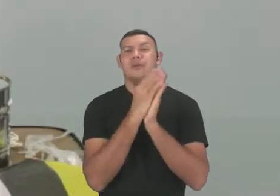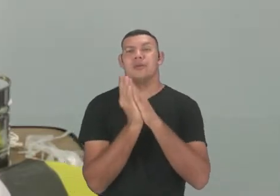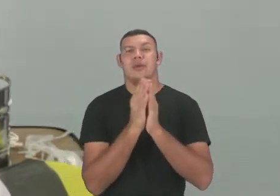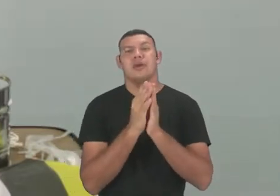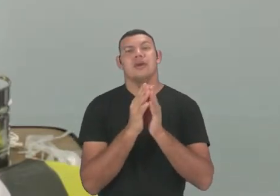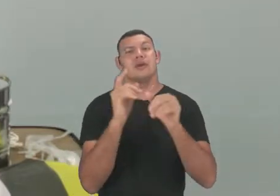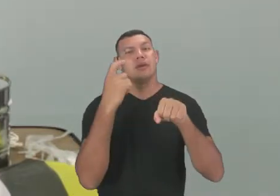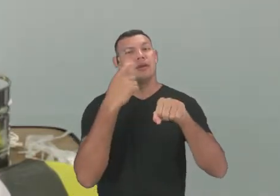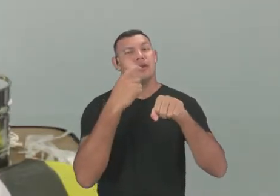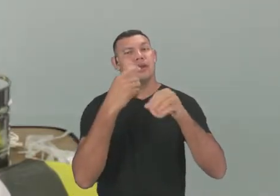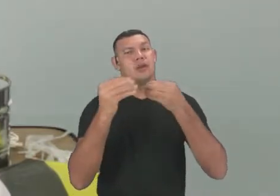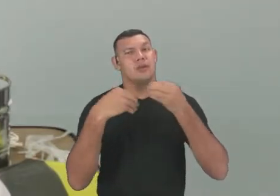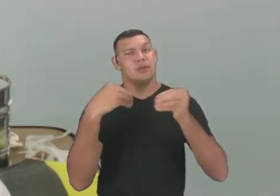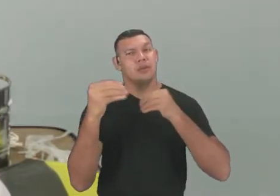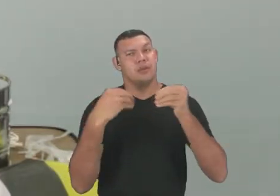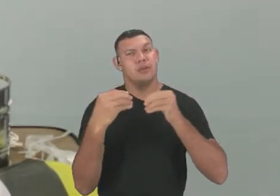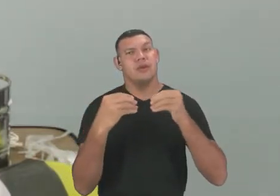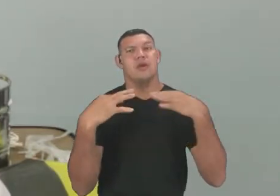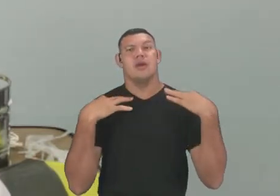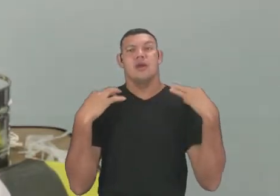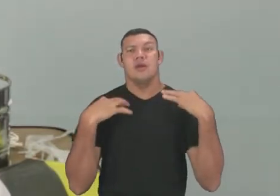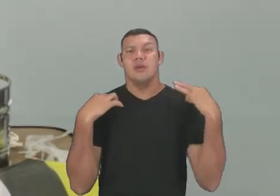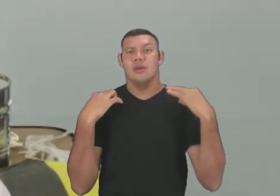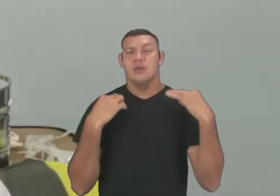roupa dela é de tecido.